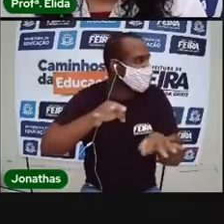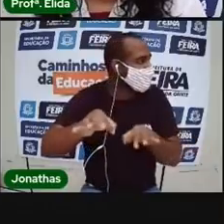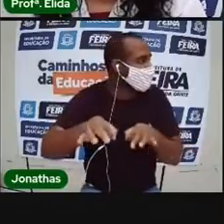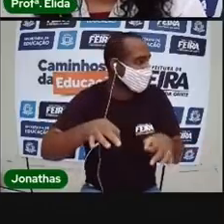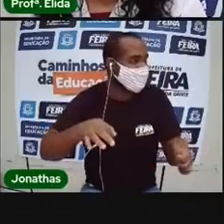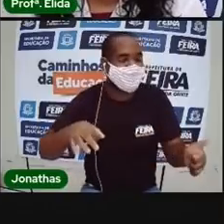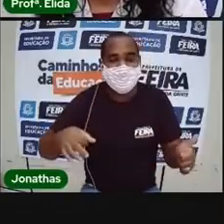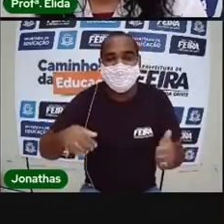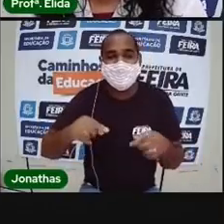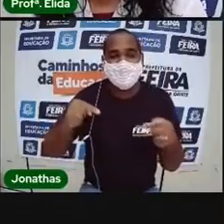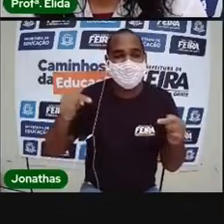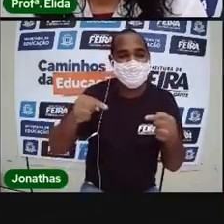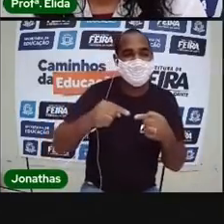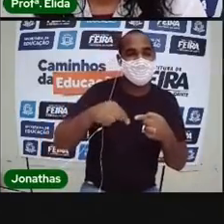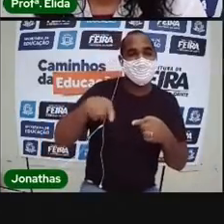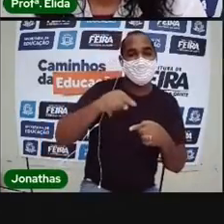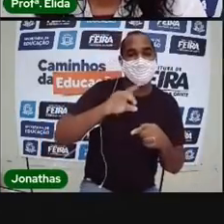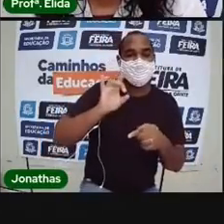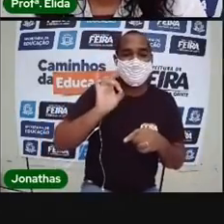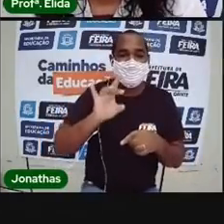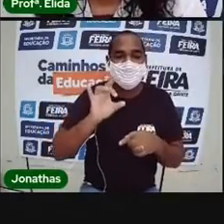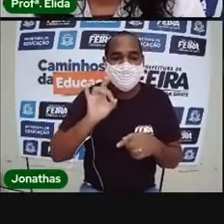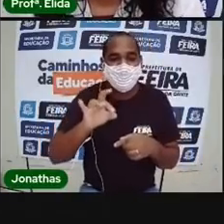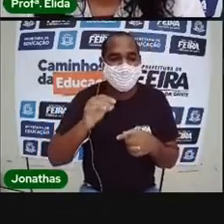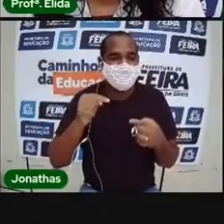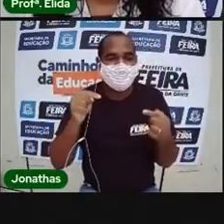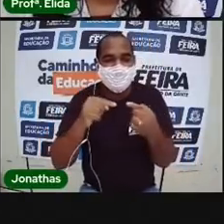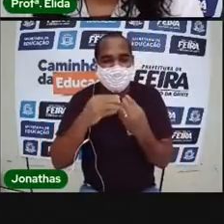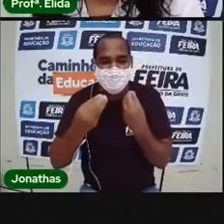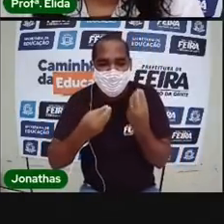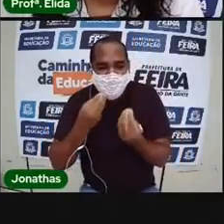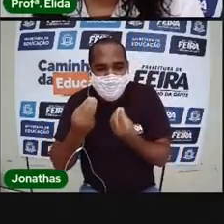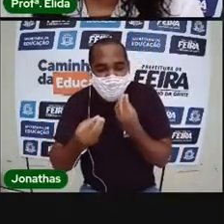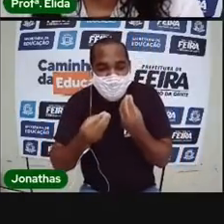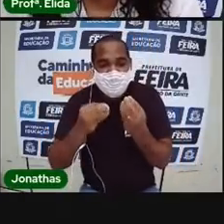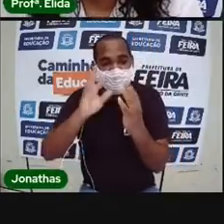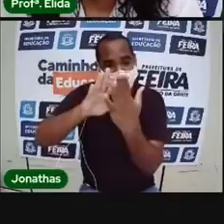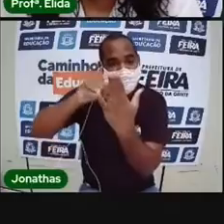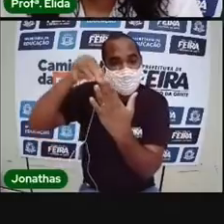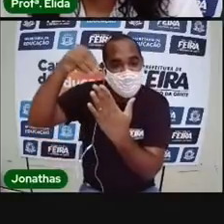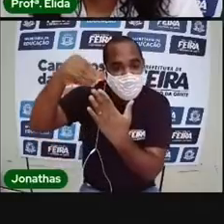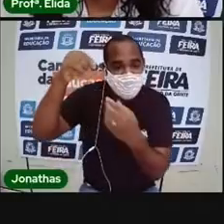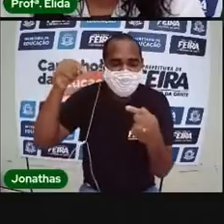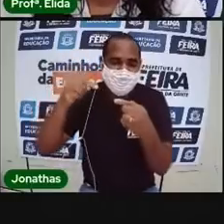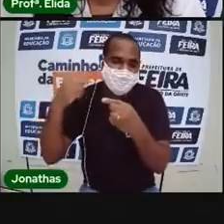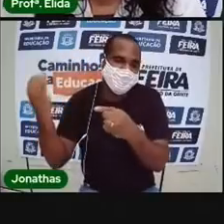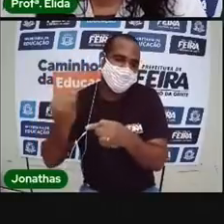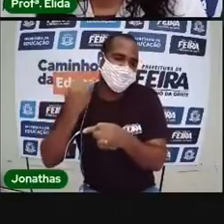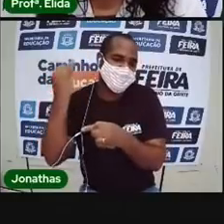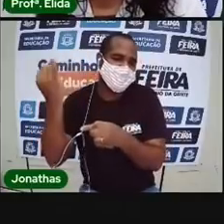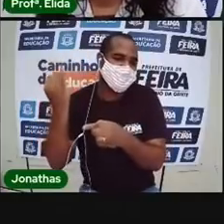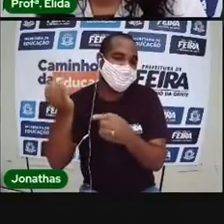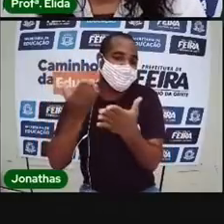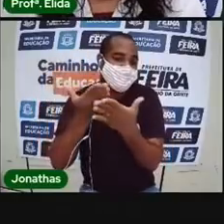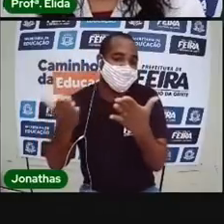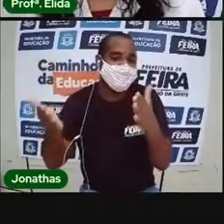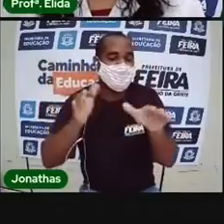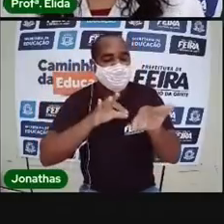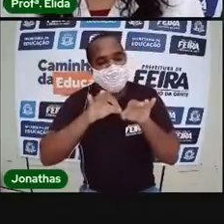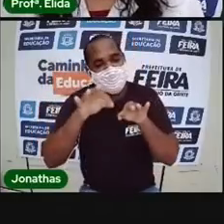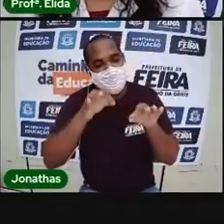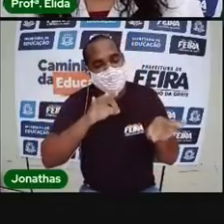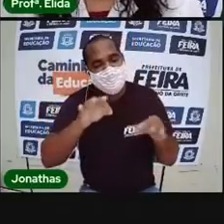ele não é somente um enfeite. O calendário tem informações muito importantes para organizar a nossa